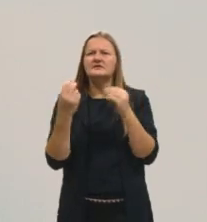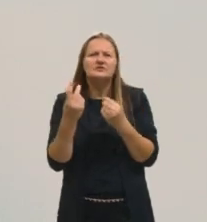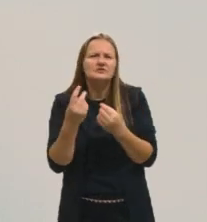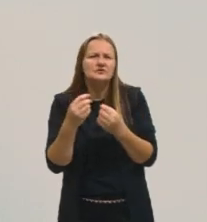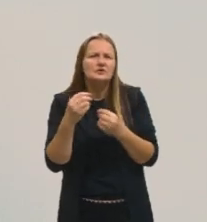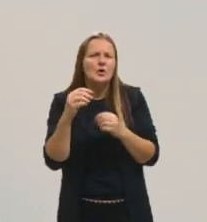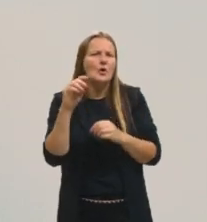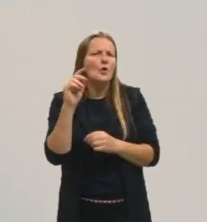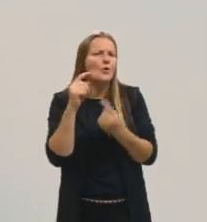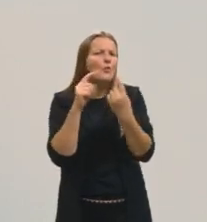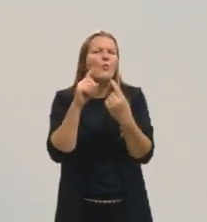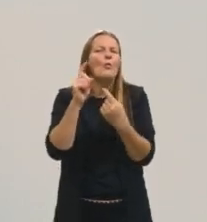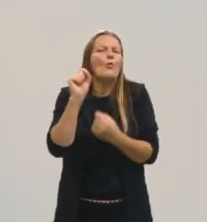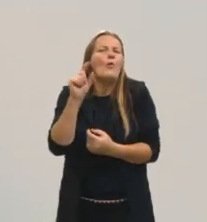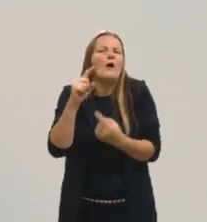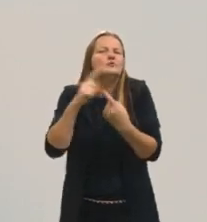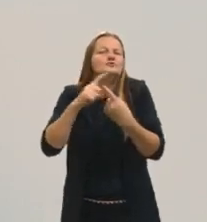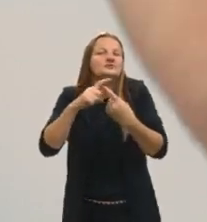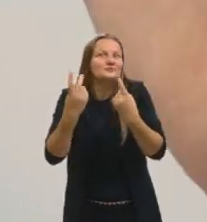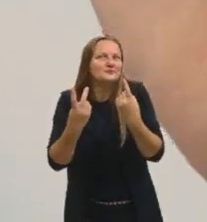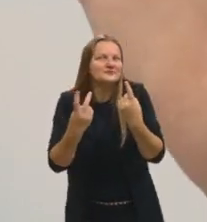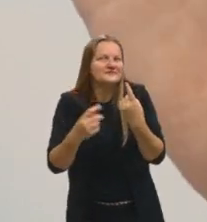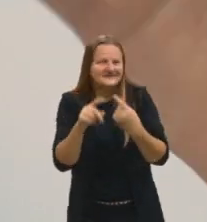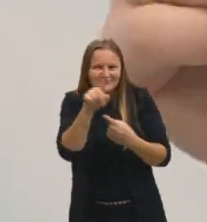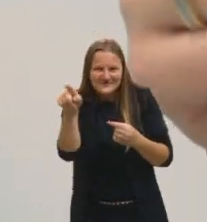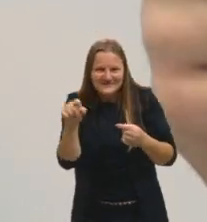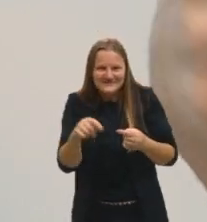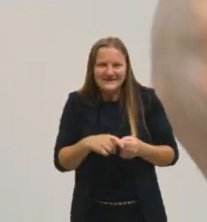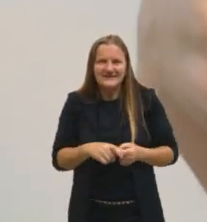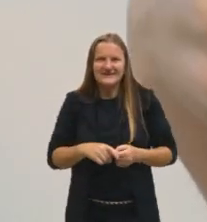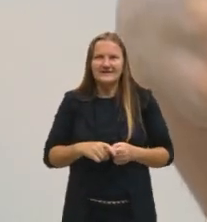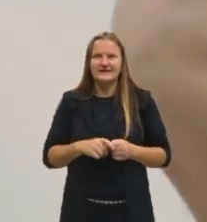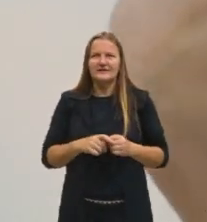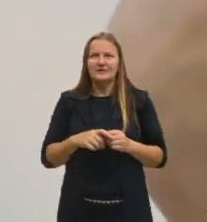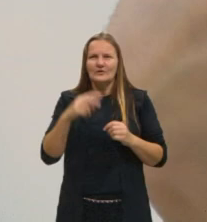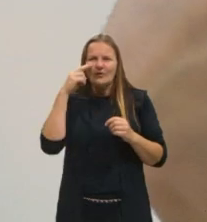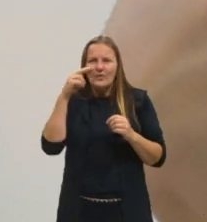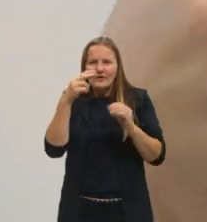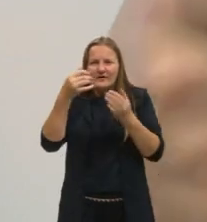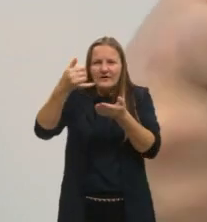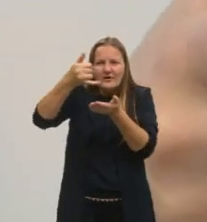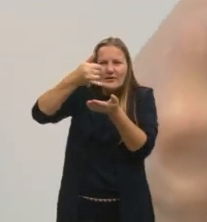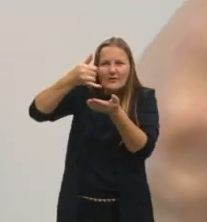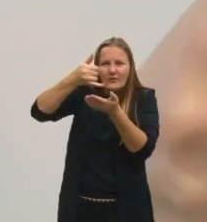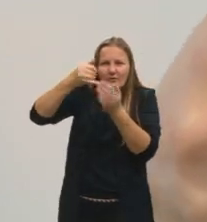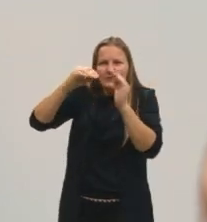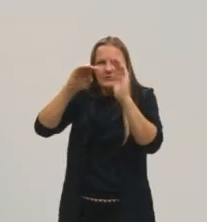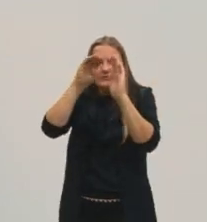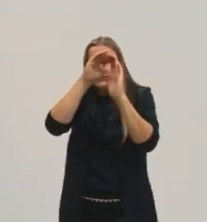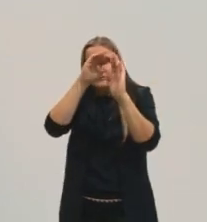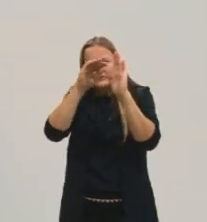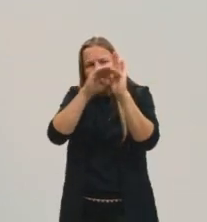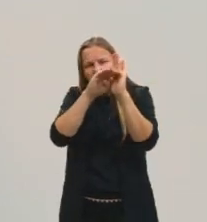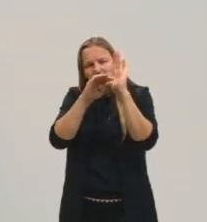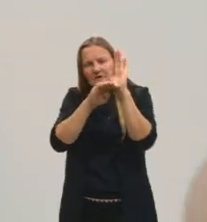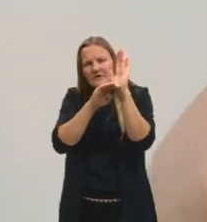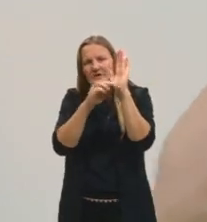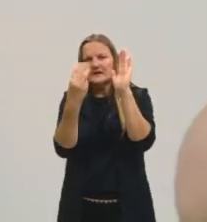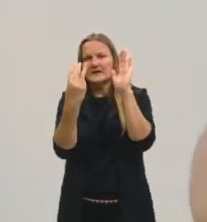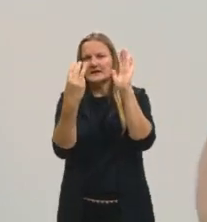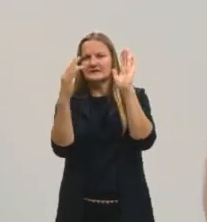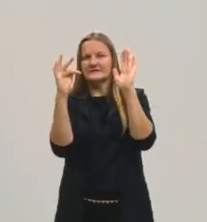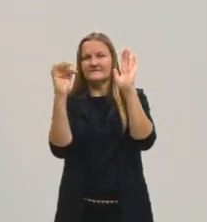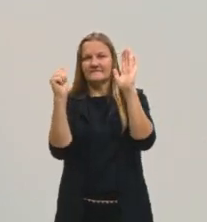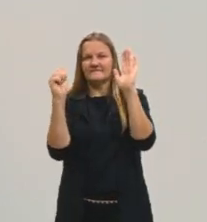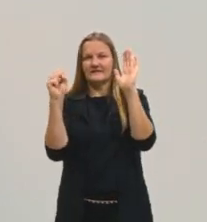ela é homogênea? Tá? Eu, ela é heterogênea, porque ela apresenta uma, duas, três fases, né? Uma